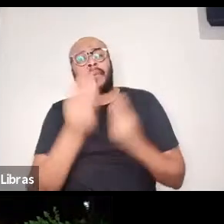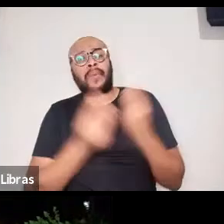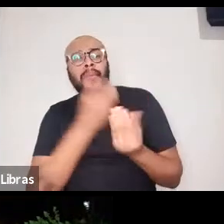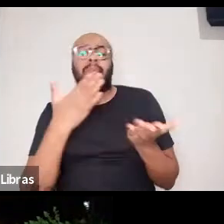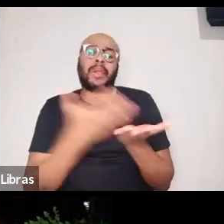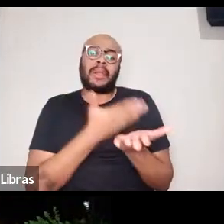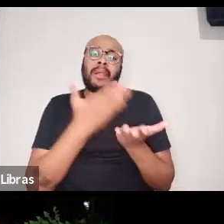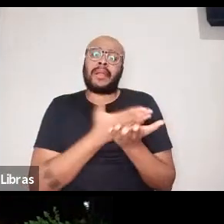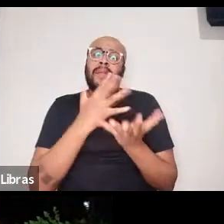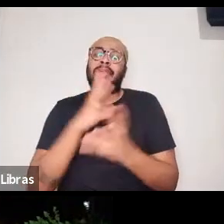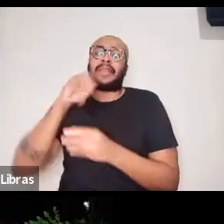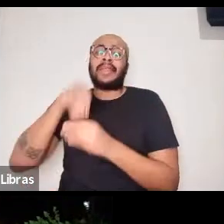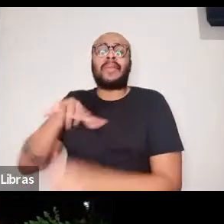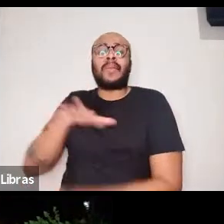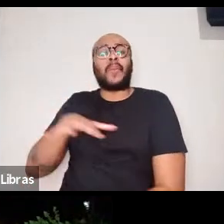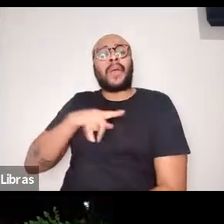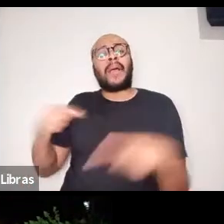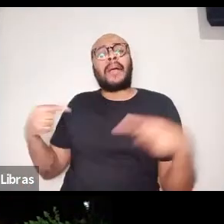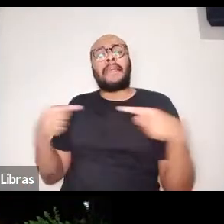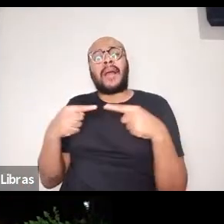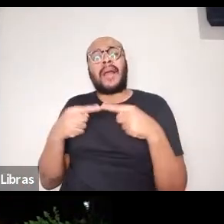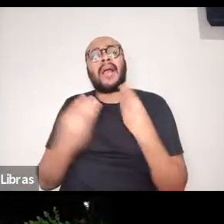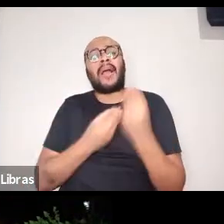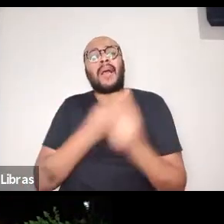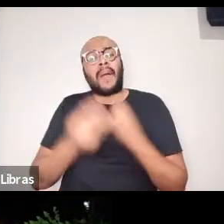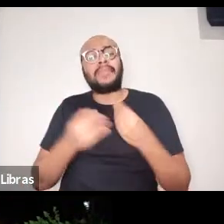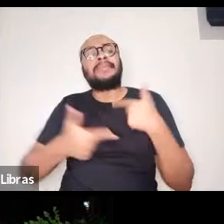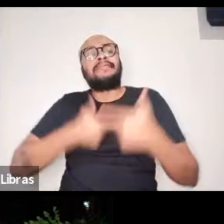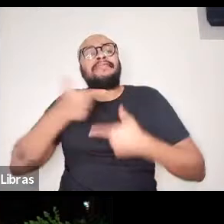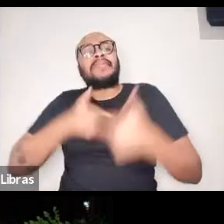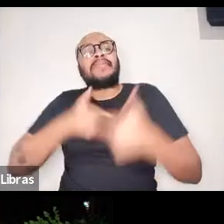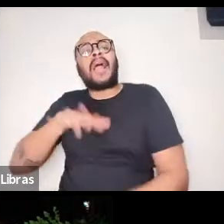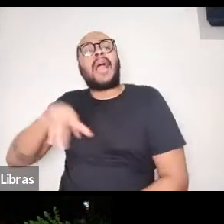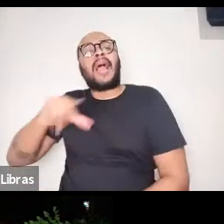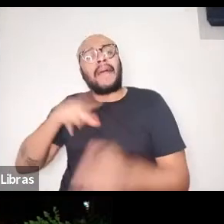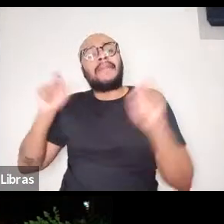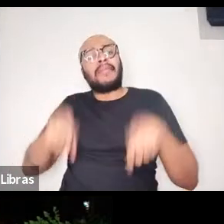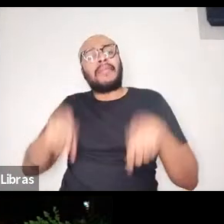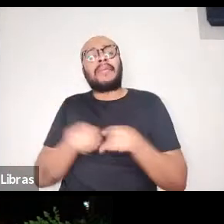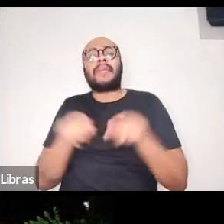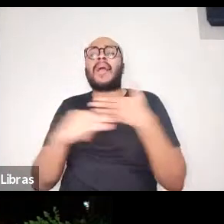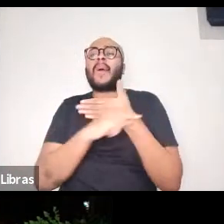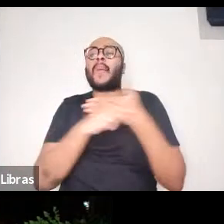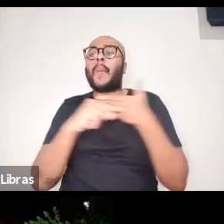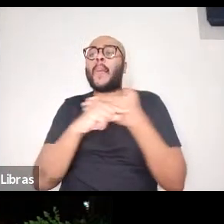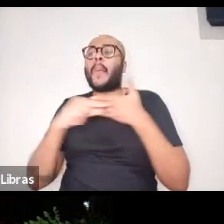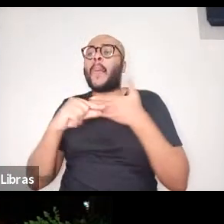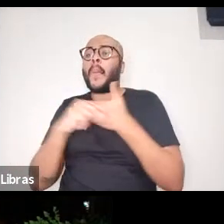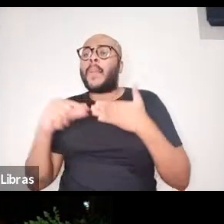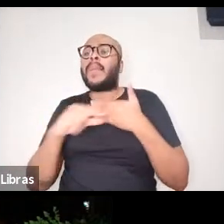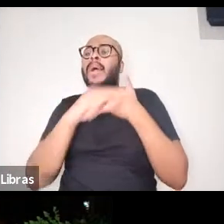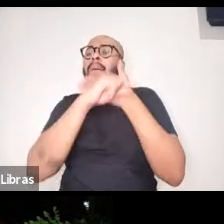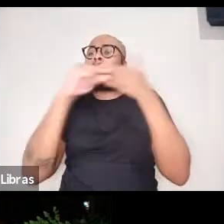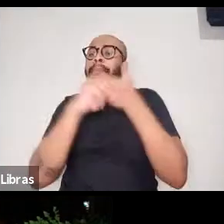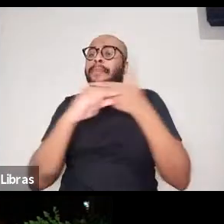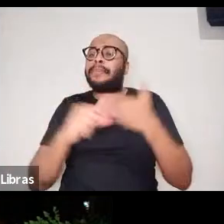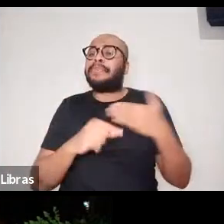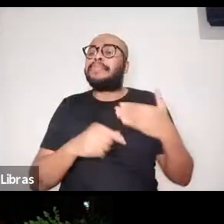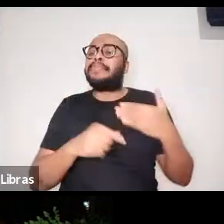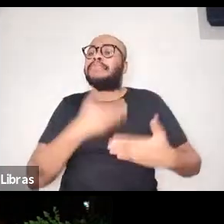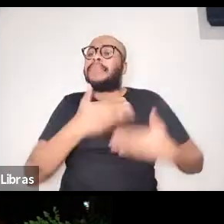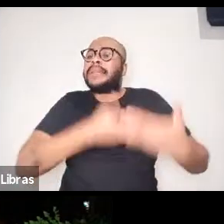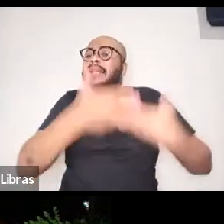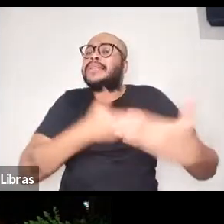campo em que elas estão operando, situando esses autores na sua própria trajetória, quer dizer,